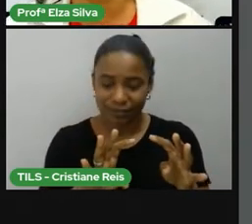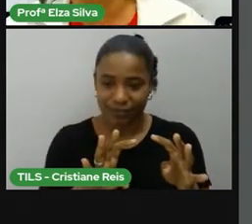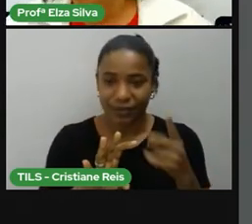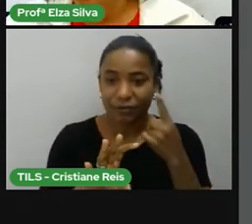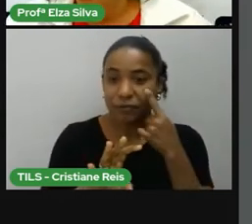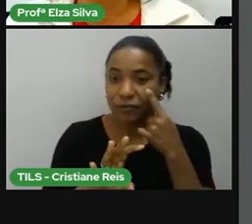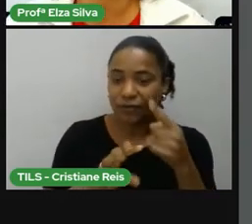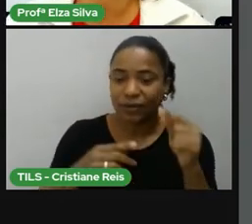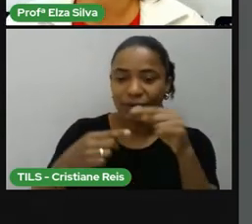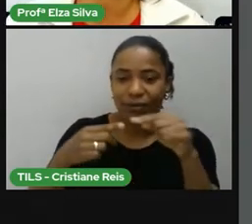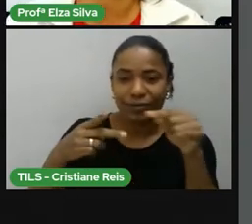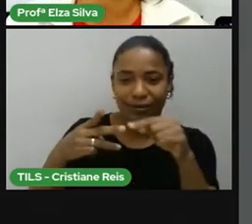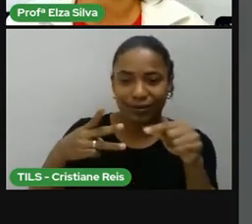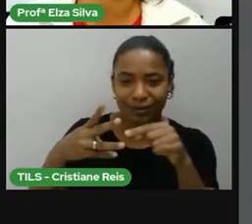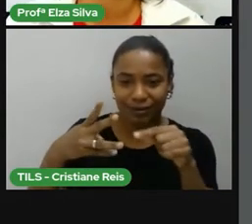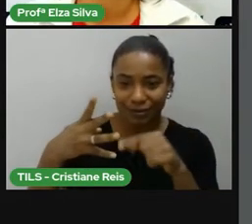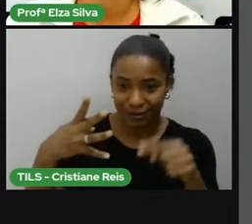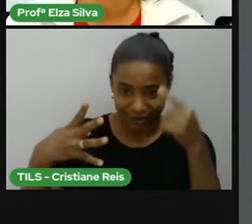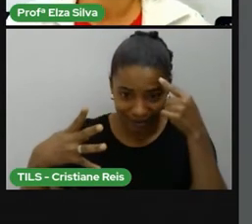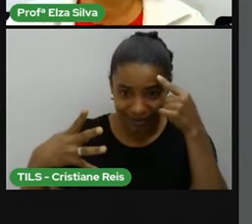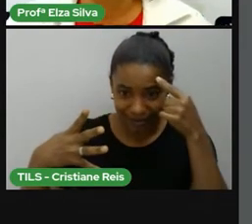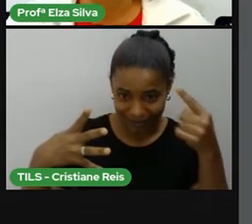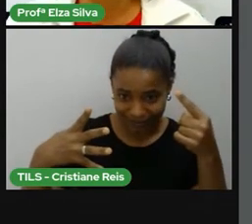destaquei anteriormente.